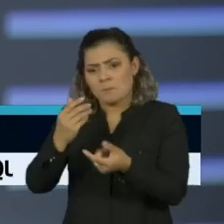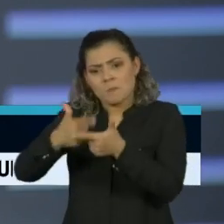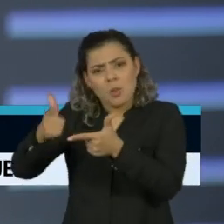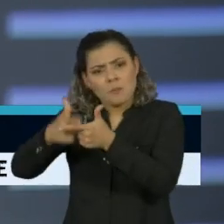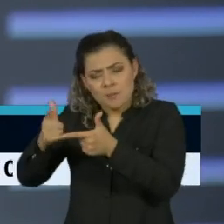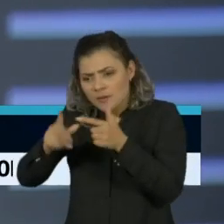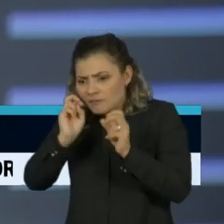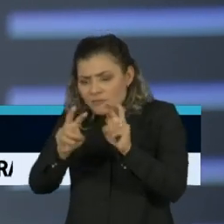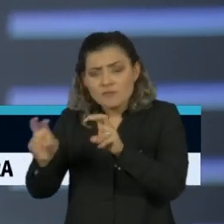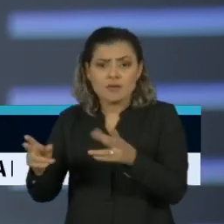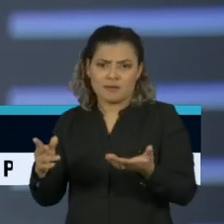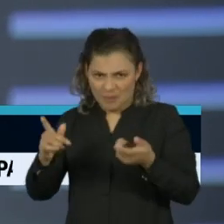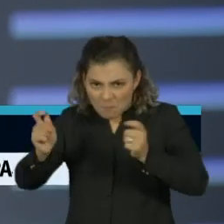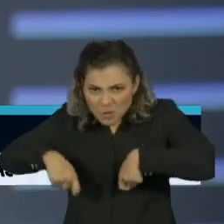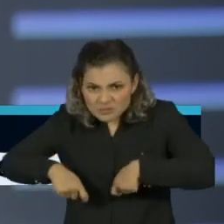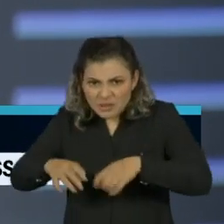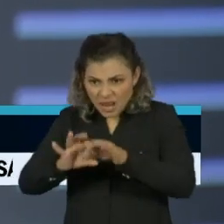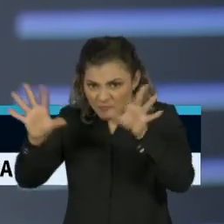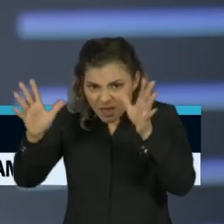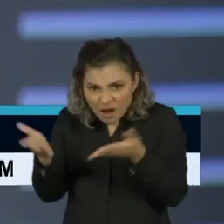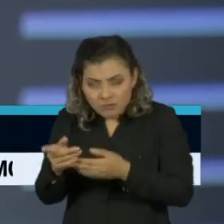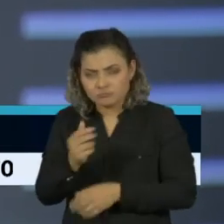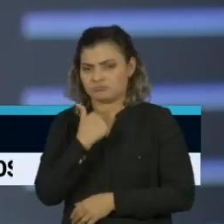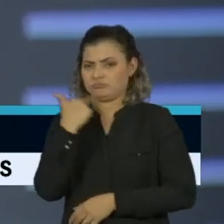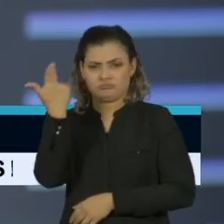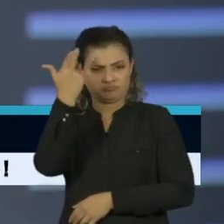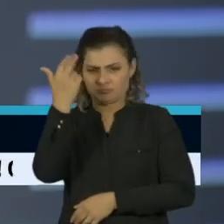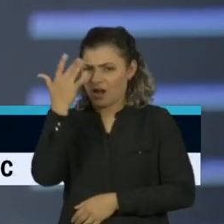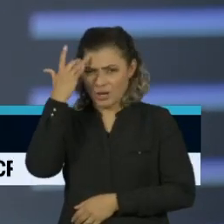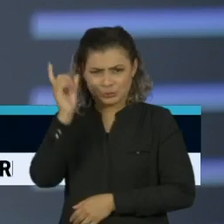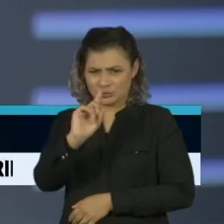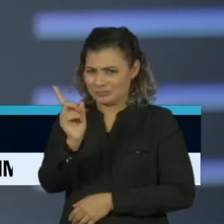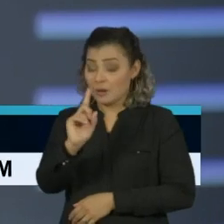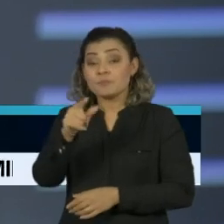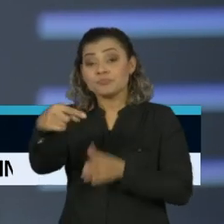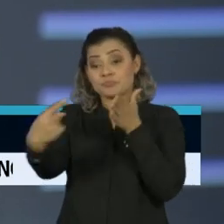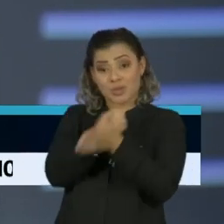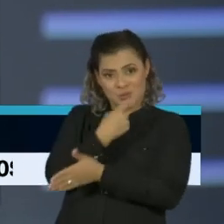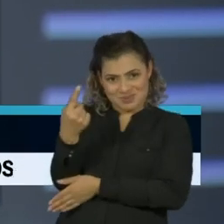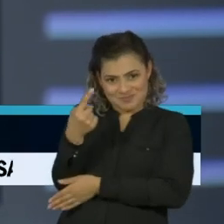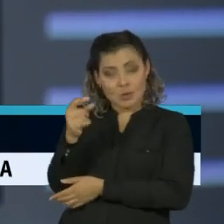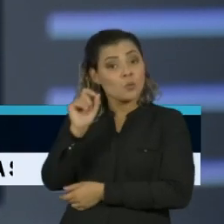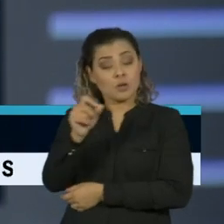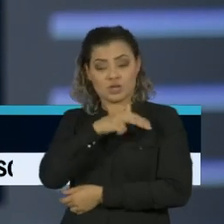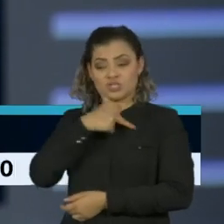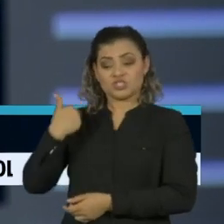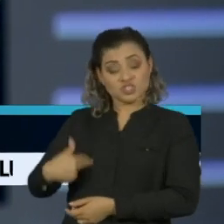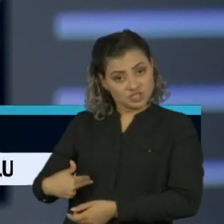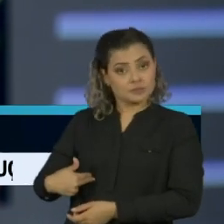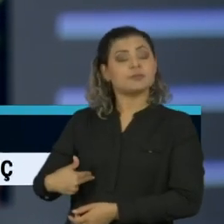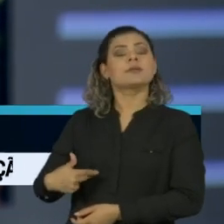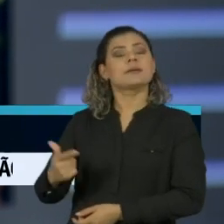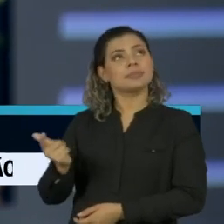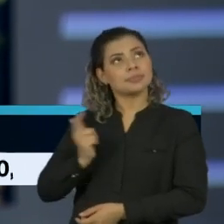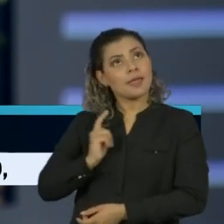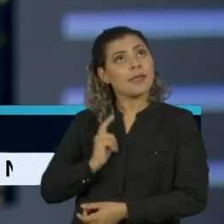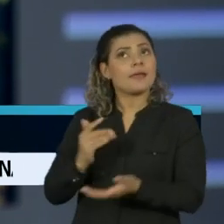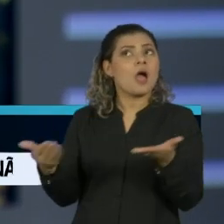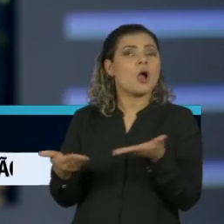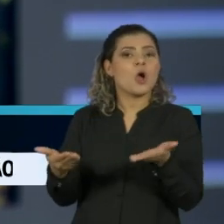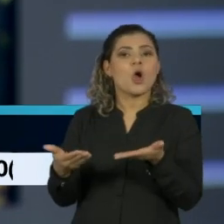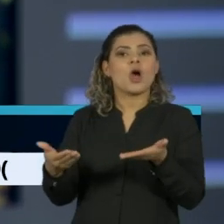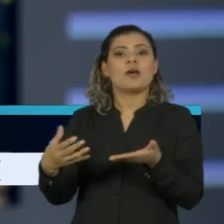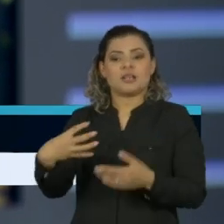vejo como possibilidade de mais liberdade. Agora, a tua primeira pergunta, a China já tem desenvolvido uma